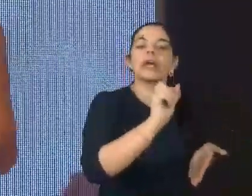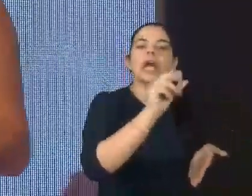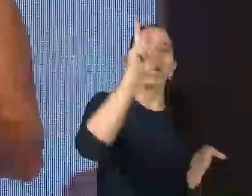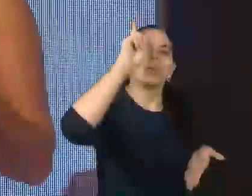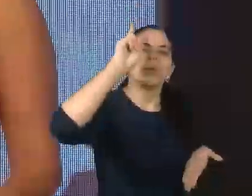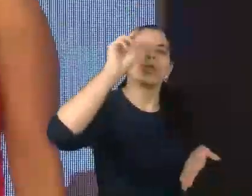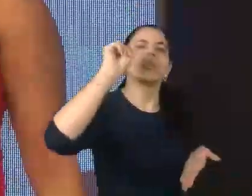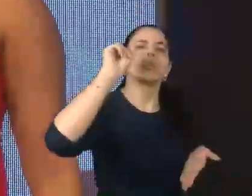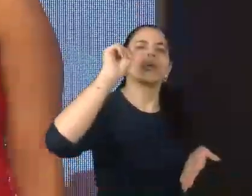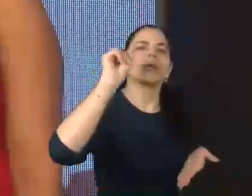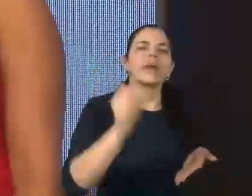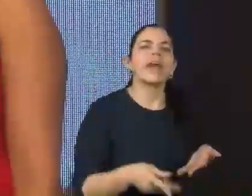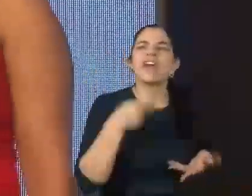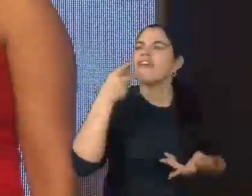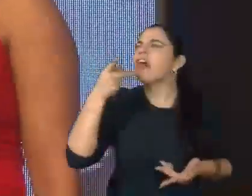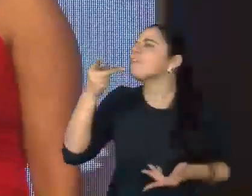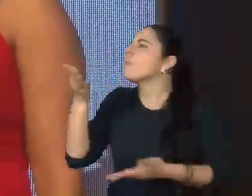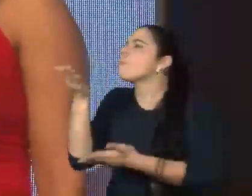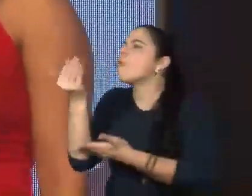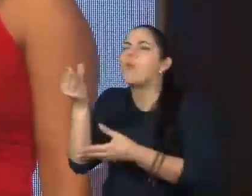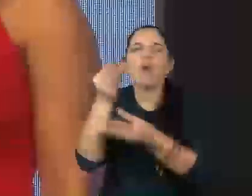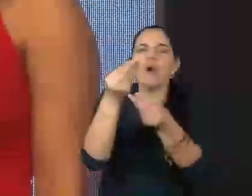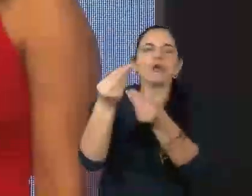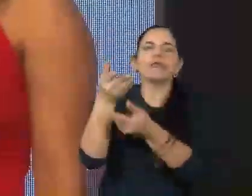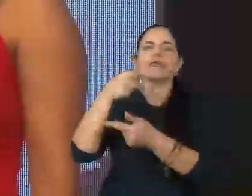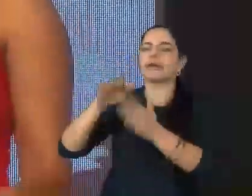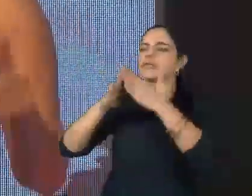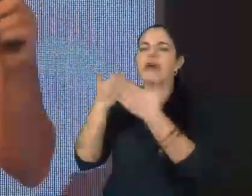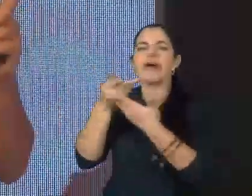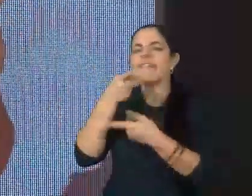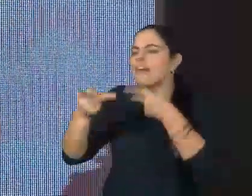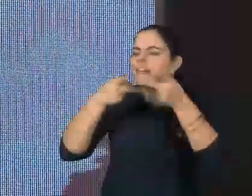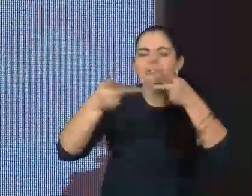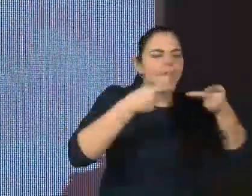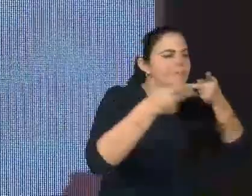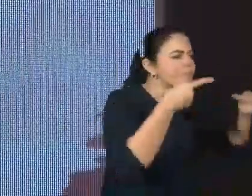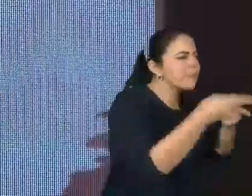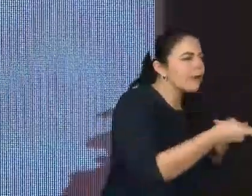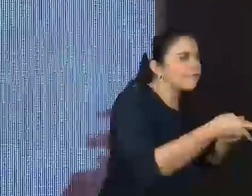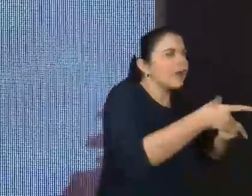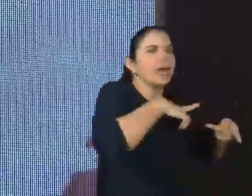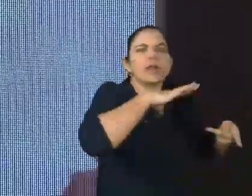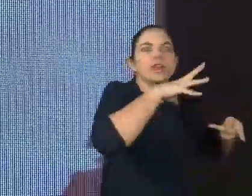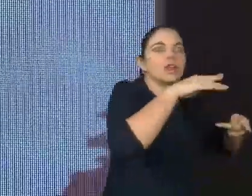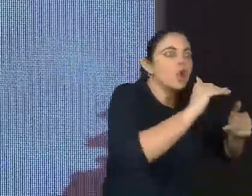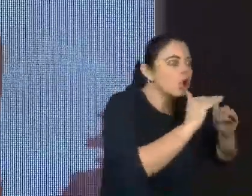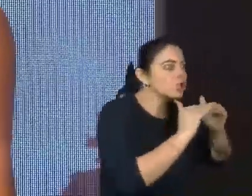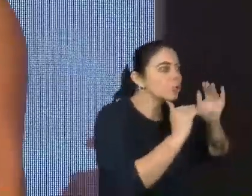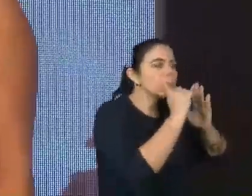lembrar, e esse foi um discurso que eu utilizei muito com as escolas, que nós temos que nos apegar ao ainda, que o processo de